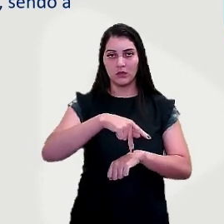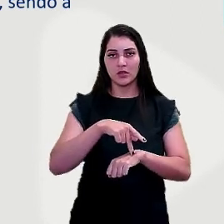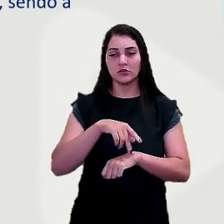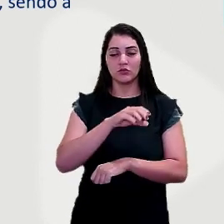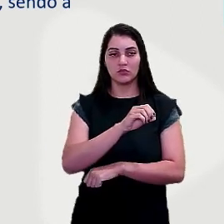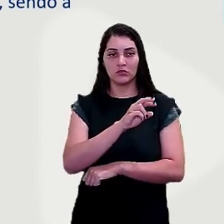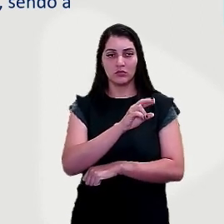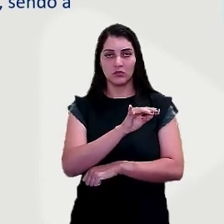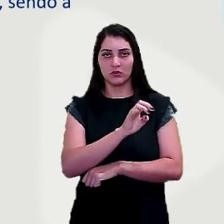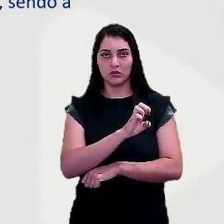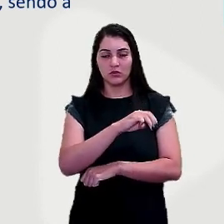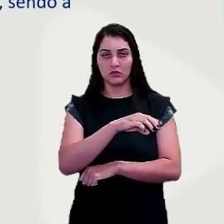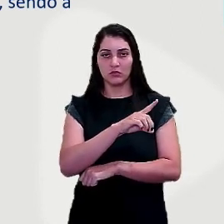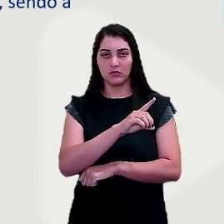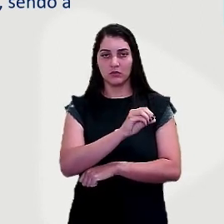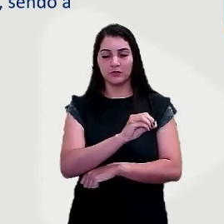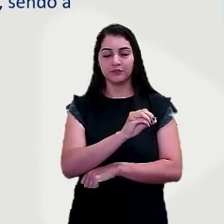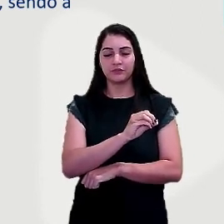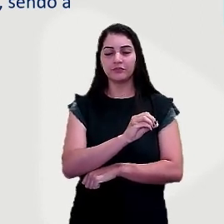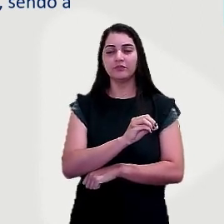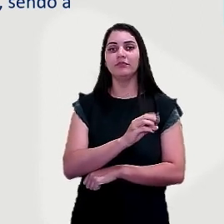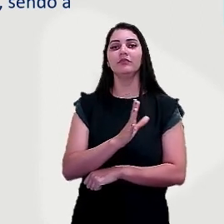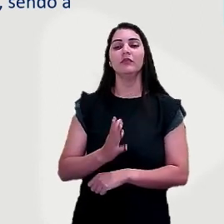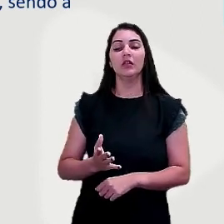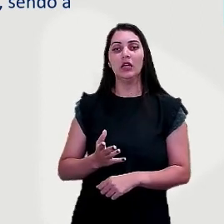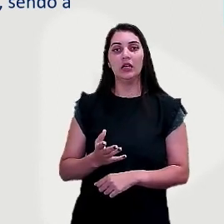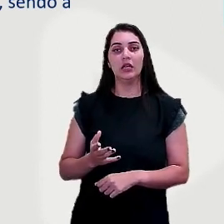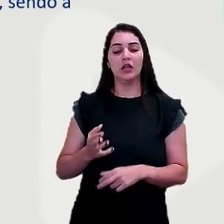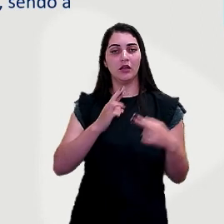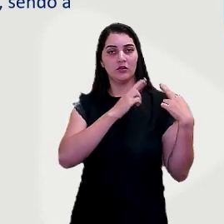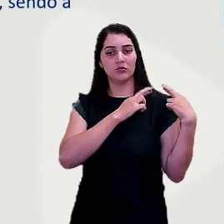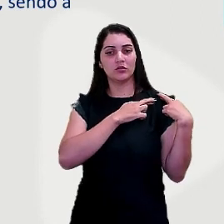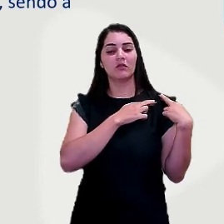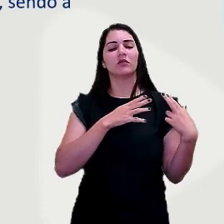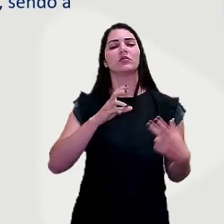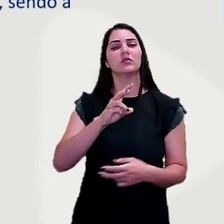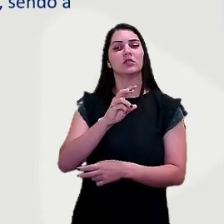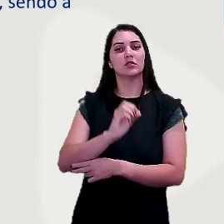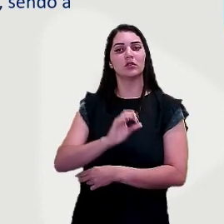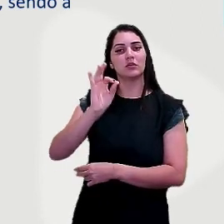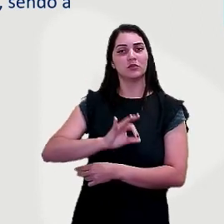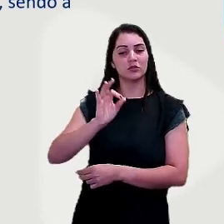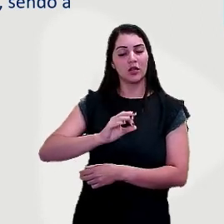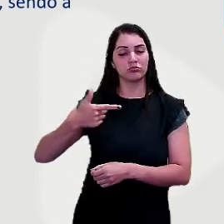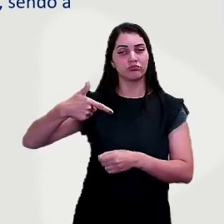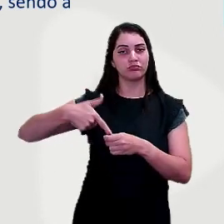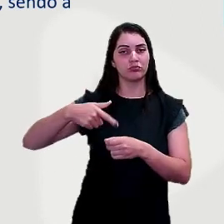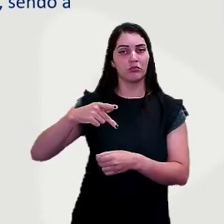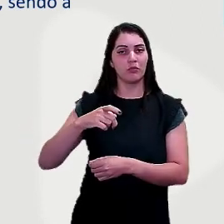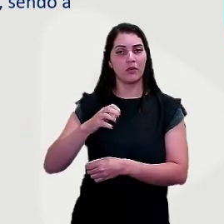Médio, é o responsável pela produção de cerca de 50% do petróleo mundial,